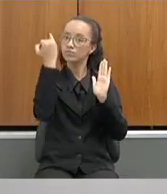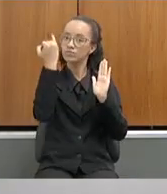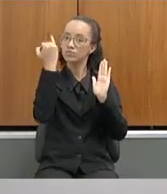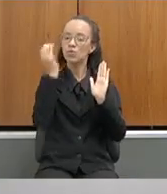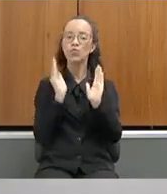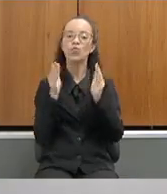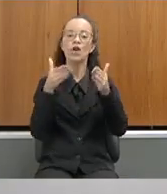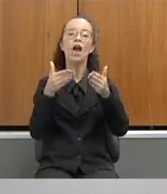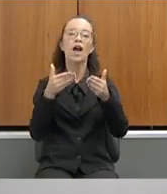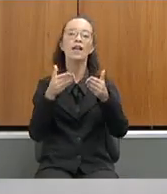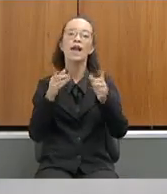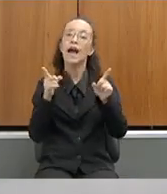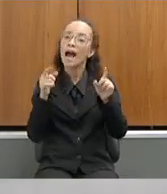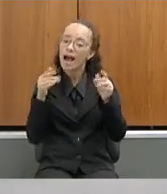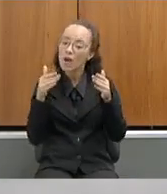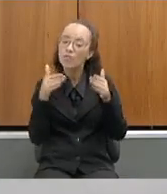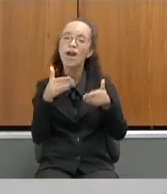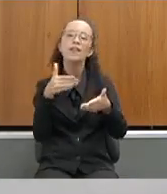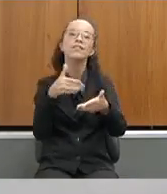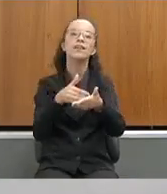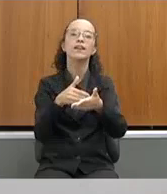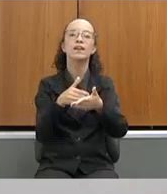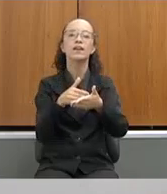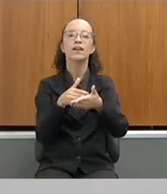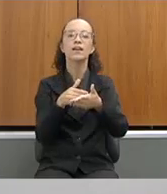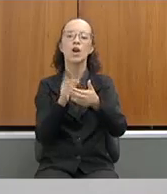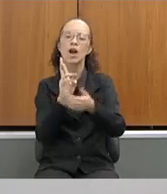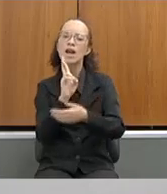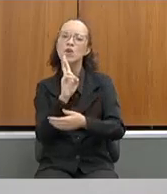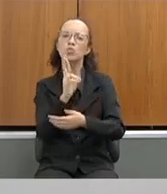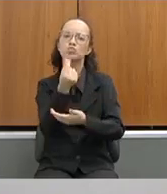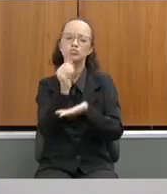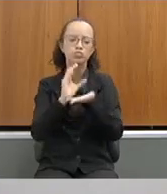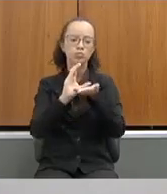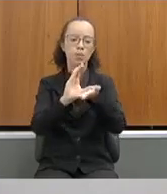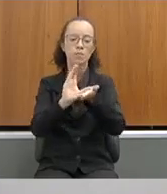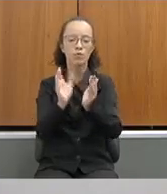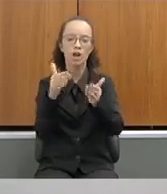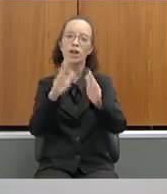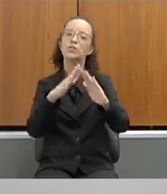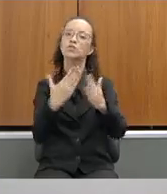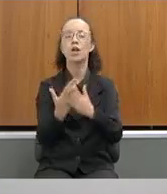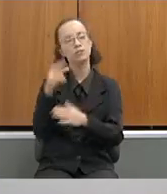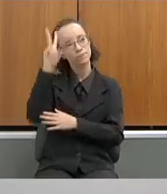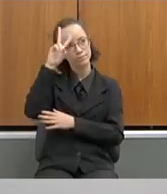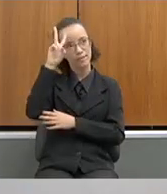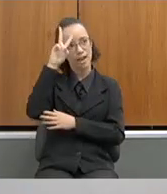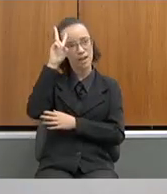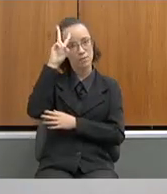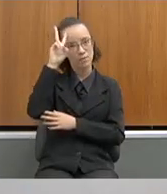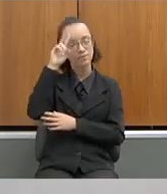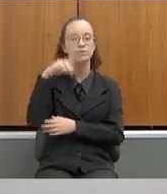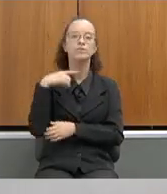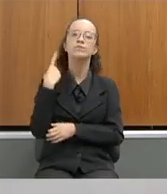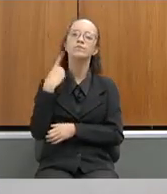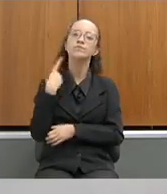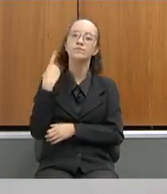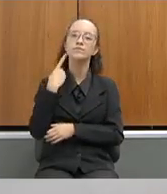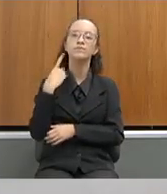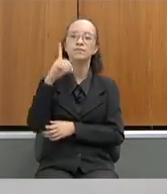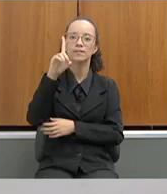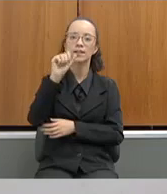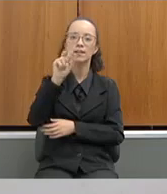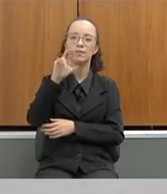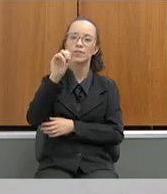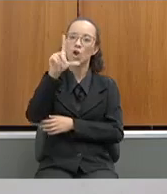destinadas, inclusive, até recursos, inclusive, para a própria escola. Lembro-me aqui, deputado Celise da Viola, uma emenda